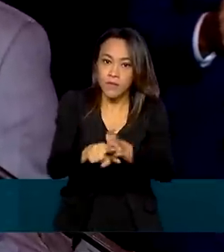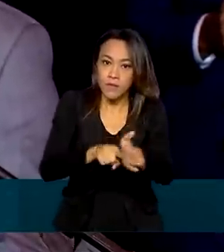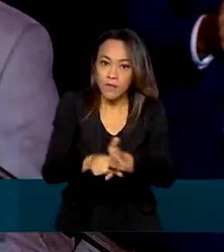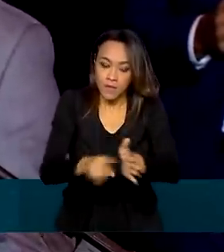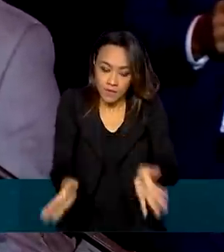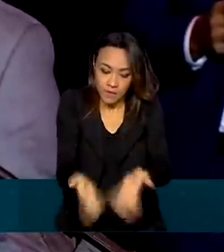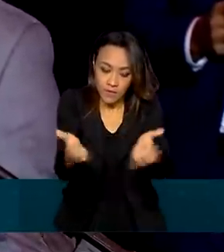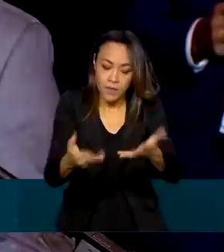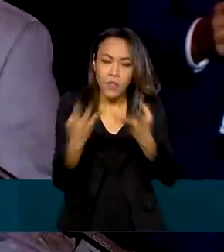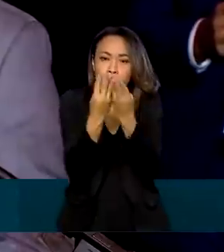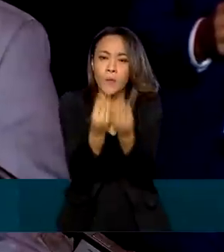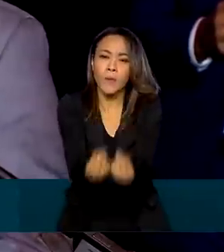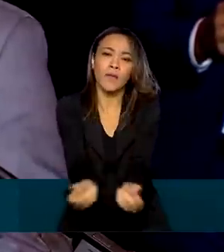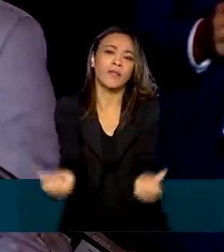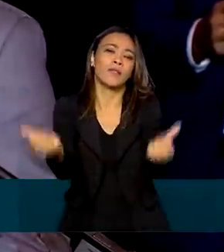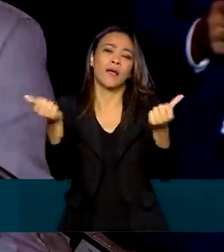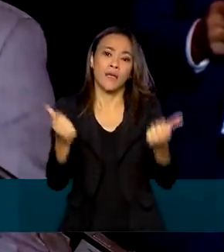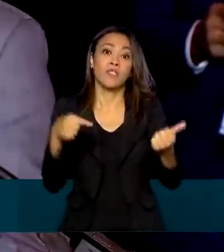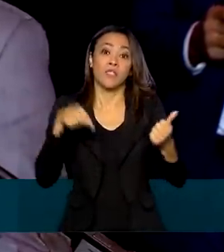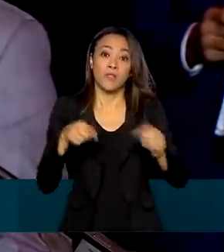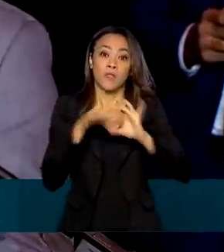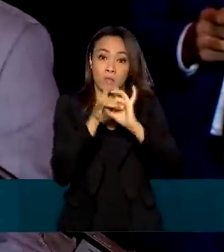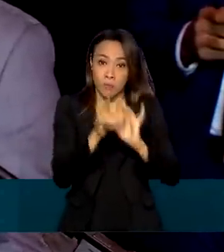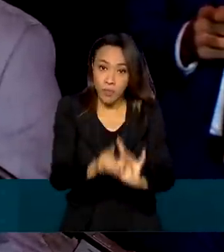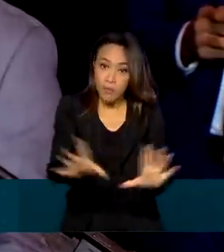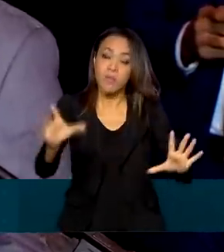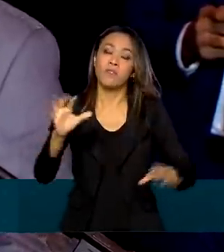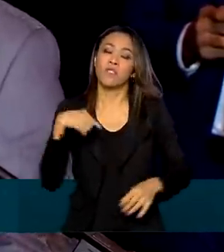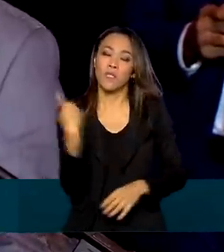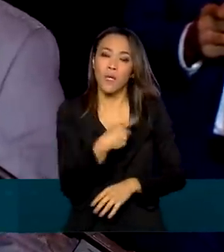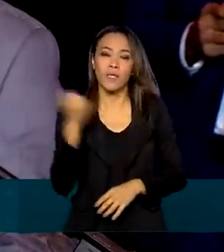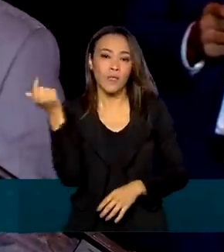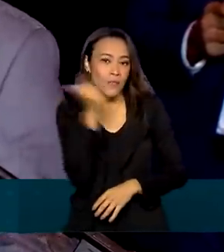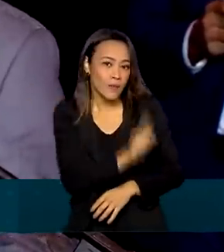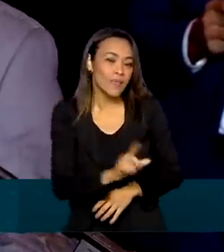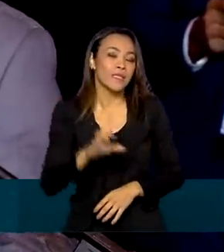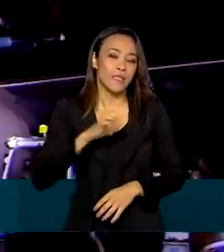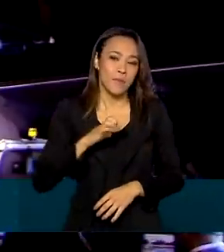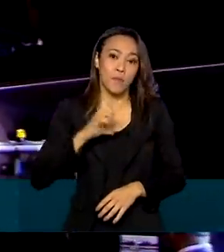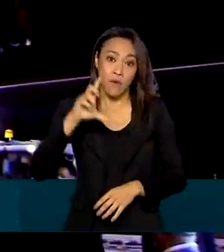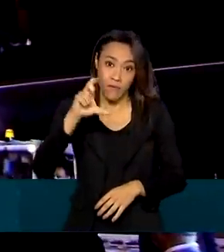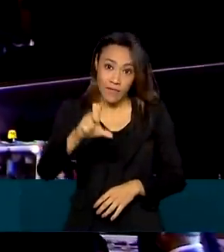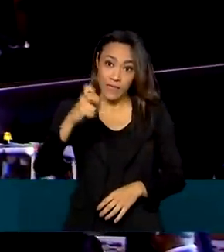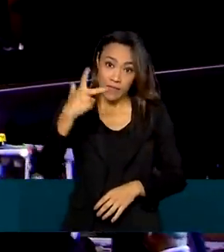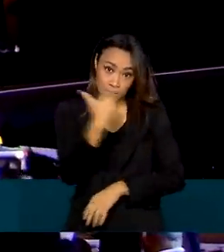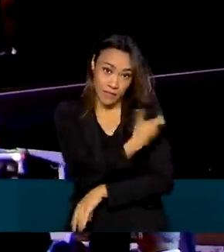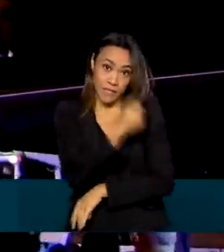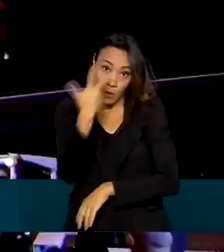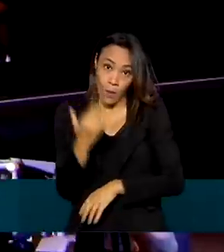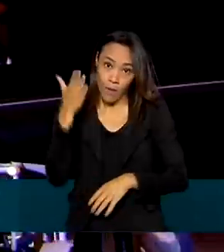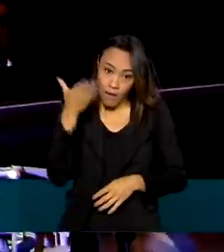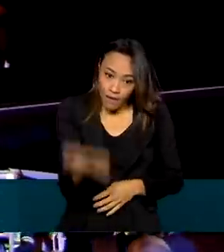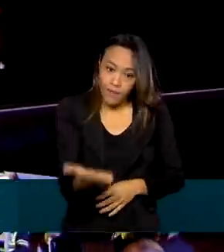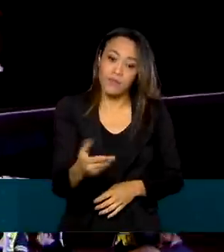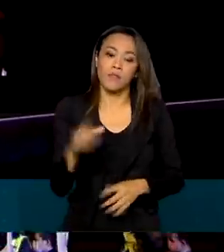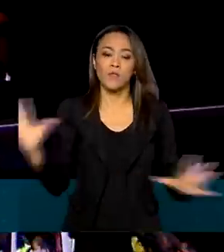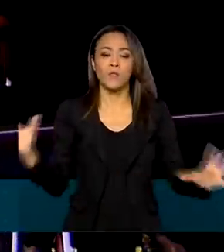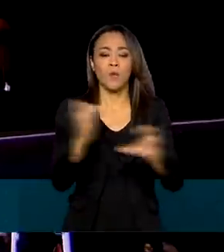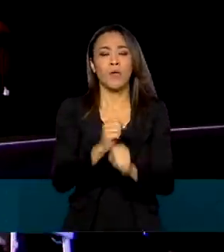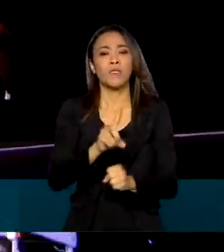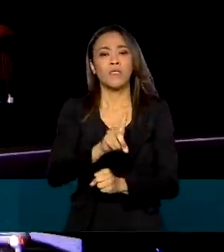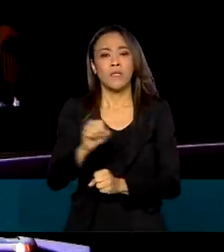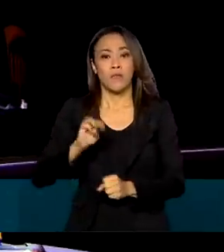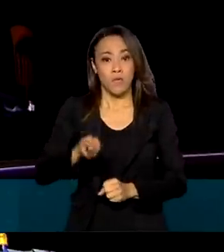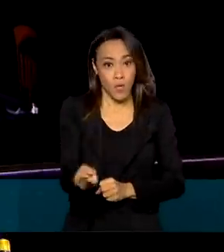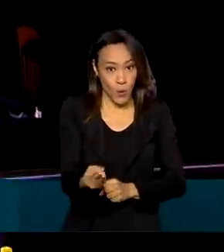de qualidade que permitem que tenhamos uma vacina como essa. Ao todo, 100 milhões de doses da